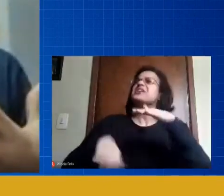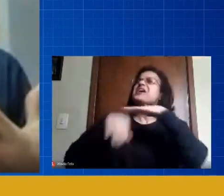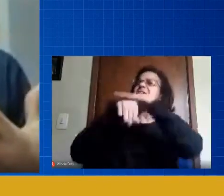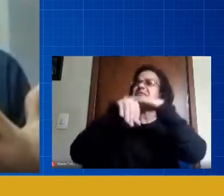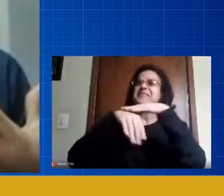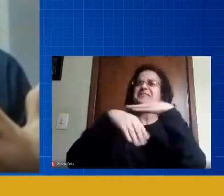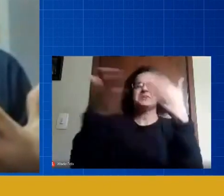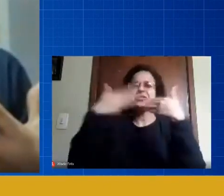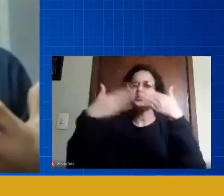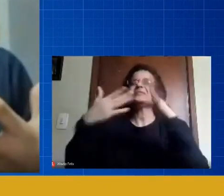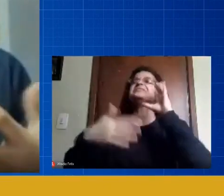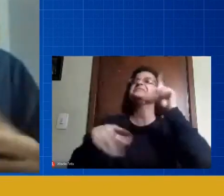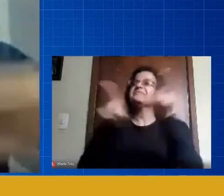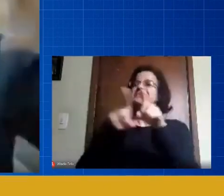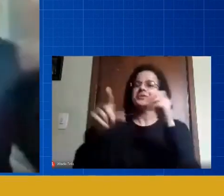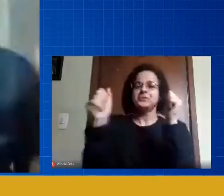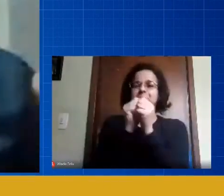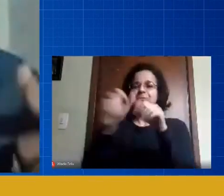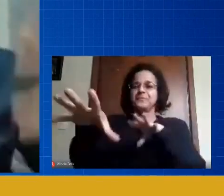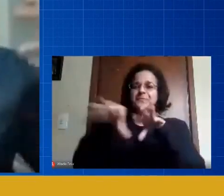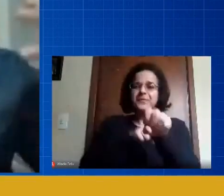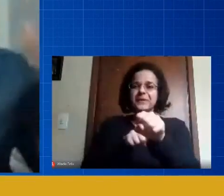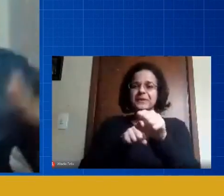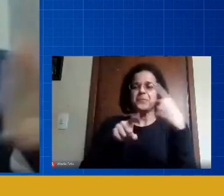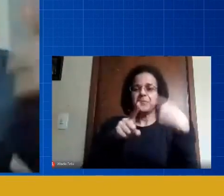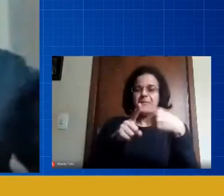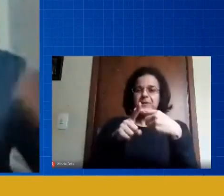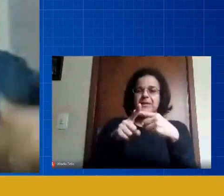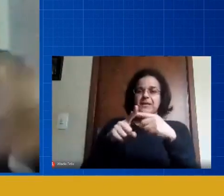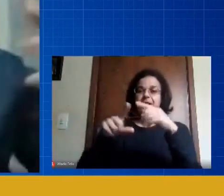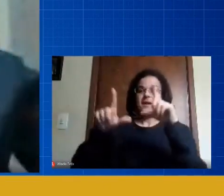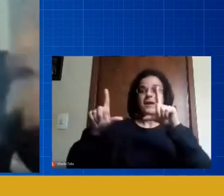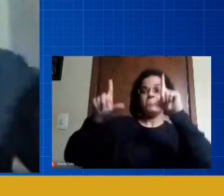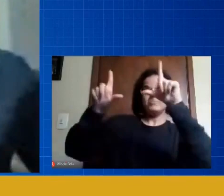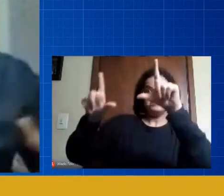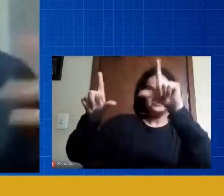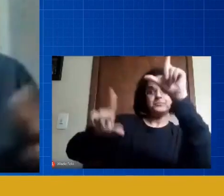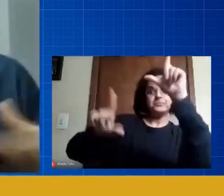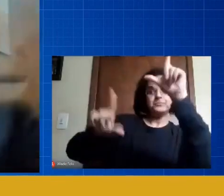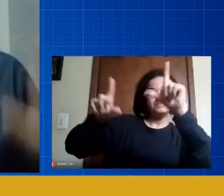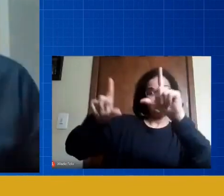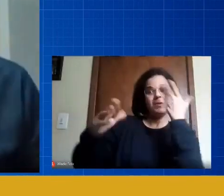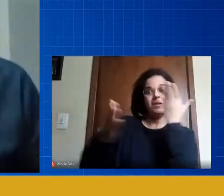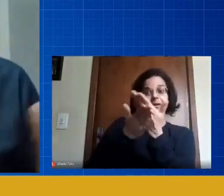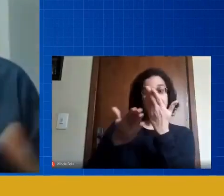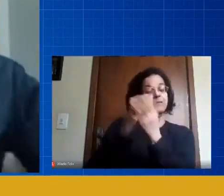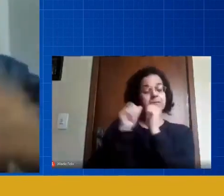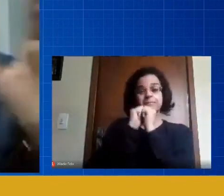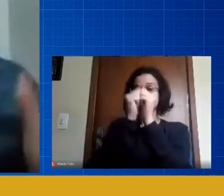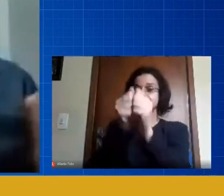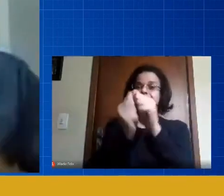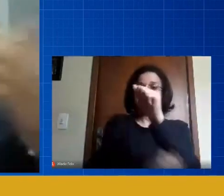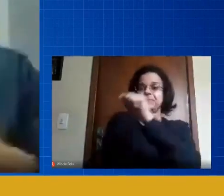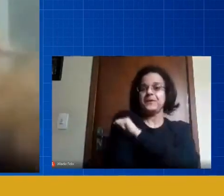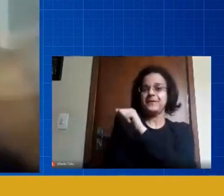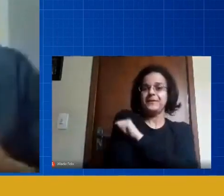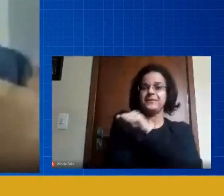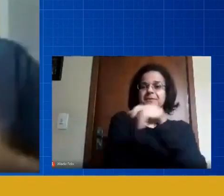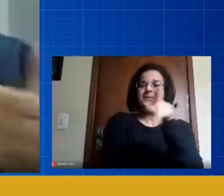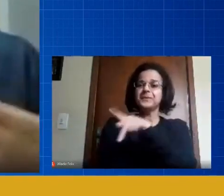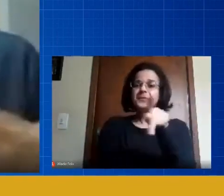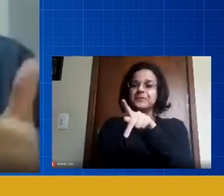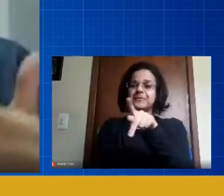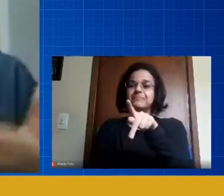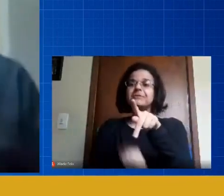na formação a videoaula vai entrar na vida dos nossos alunos dos nossos professores e os professores vão